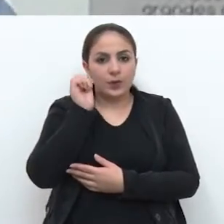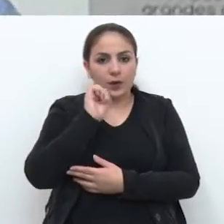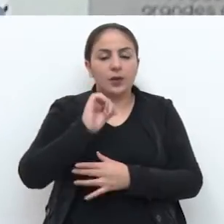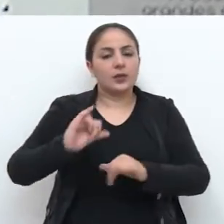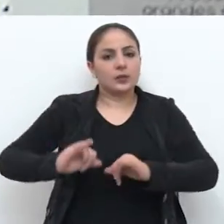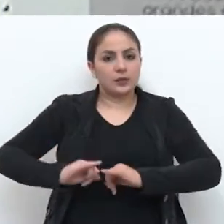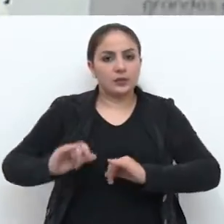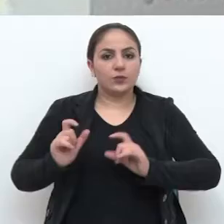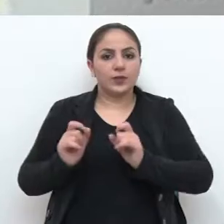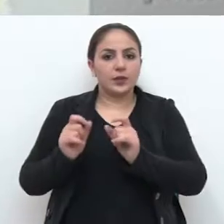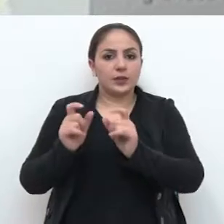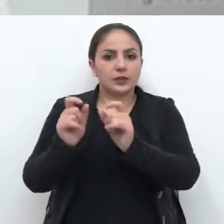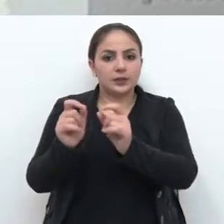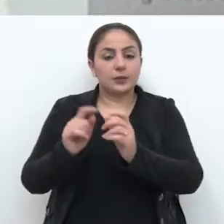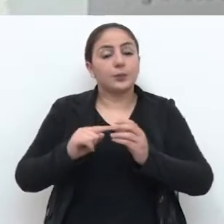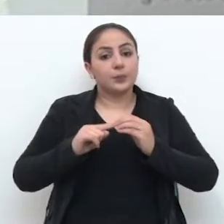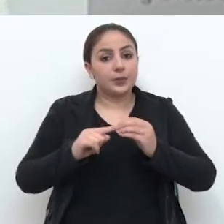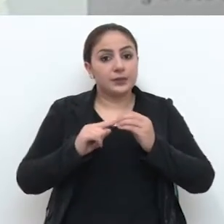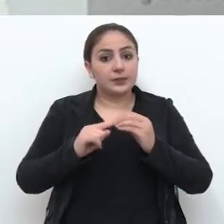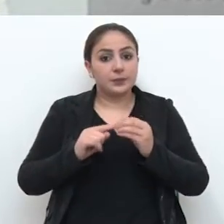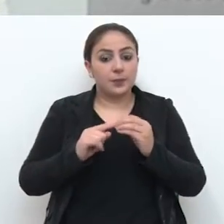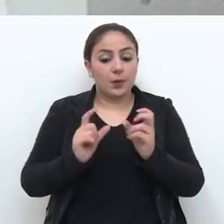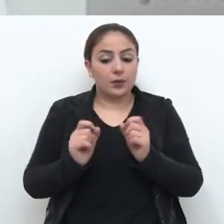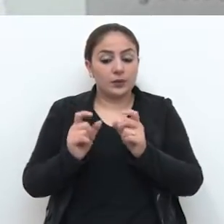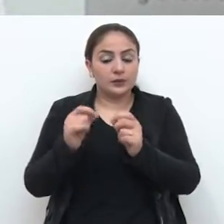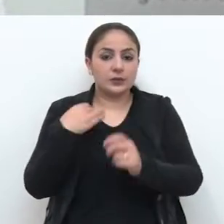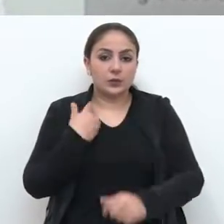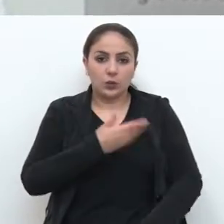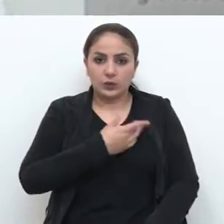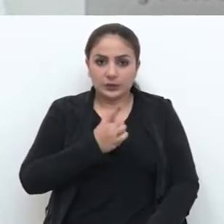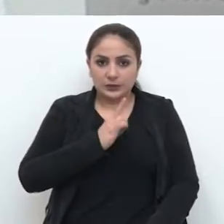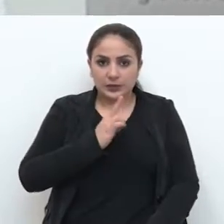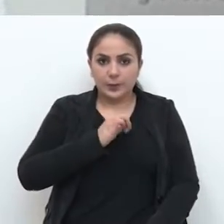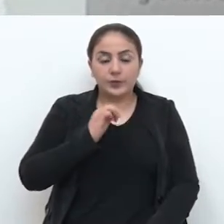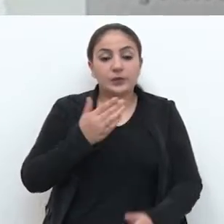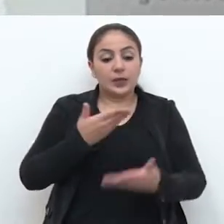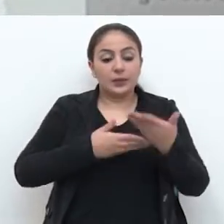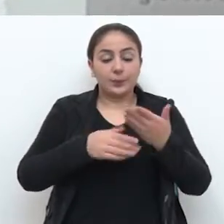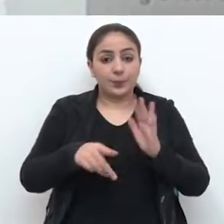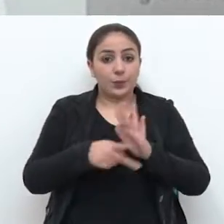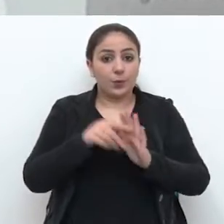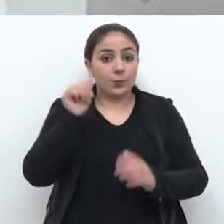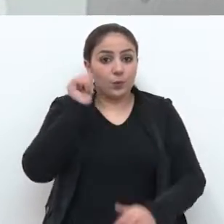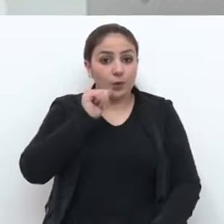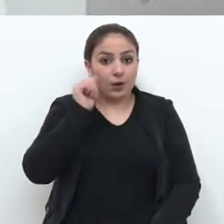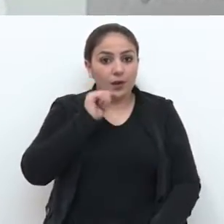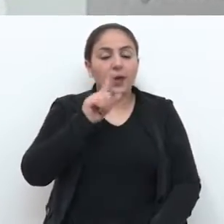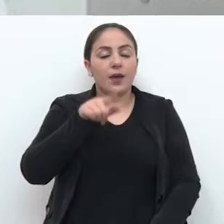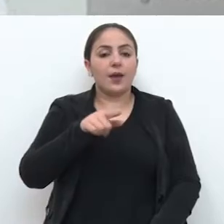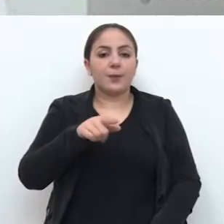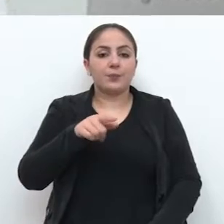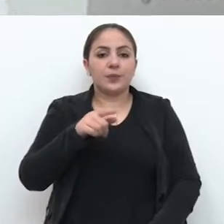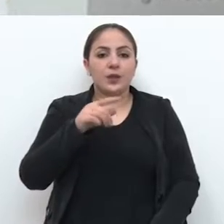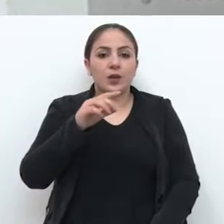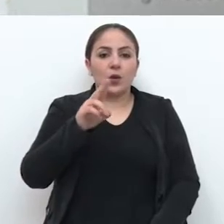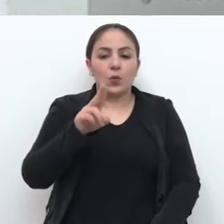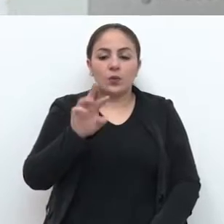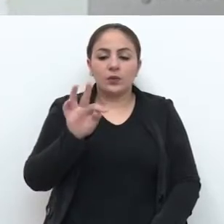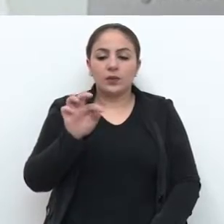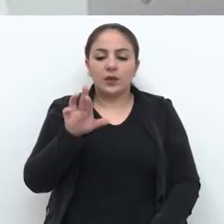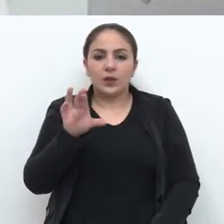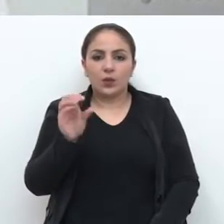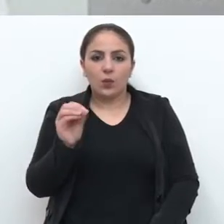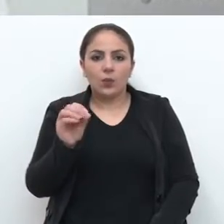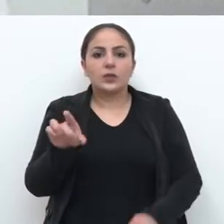mil mulheres vítimas de câncer, e os dois principais cânceres que temos, que atingem as mulheres, é o câncer do colo do